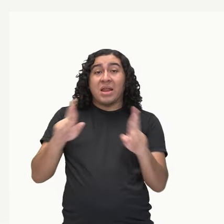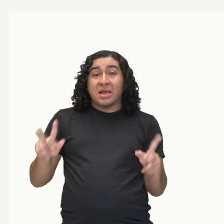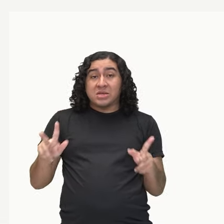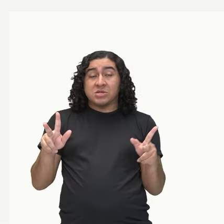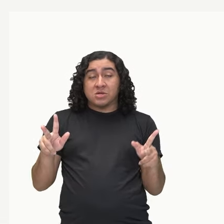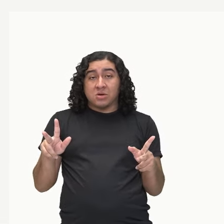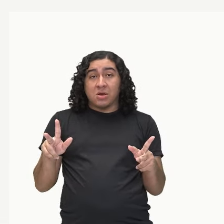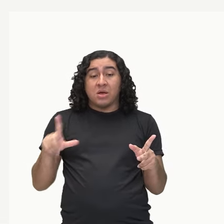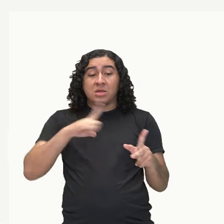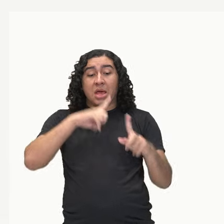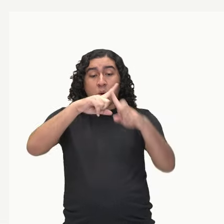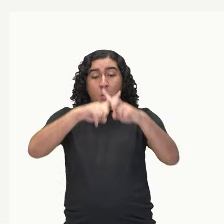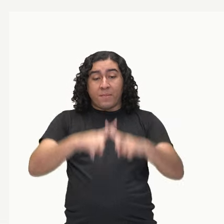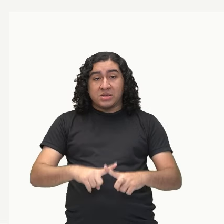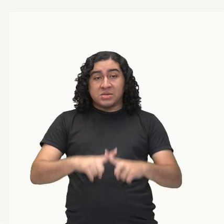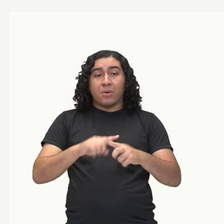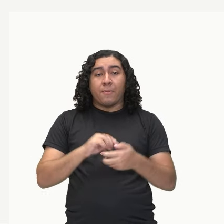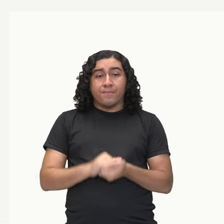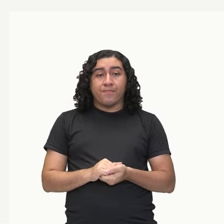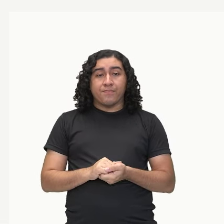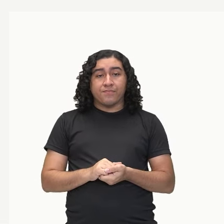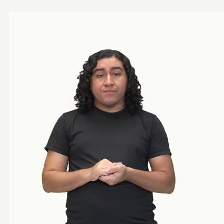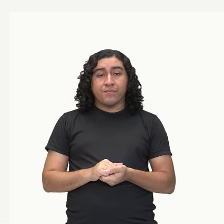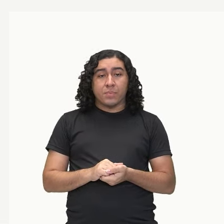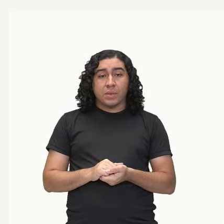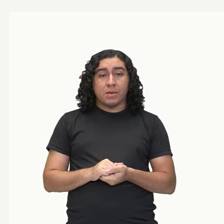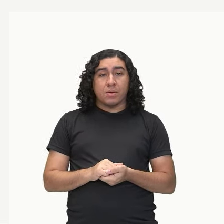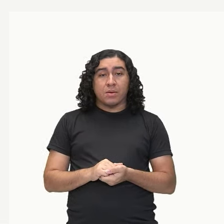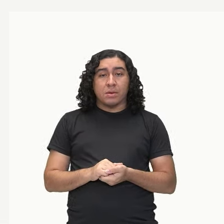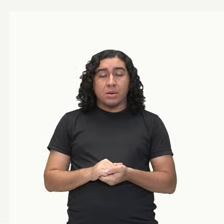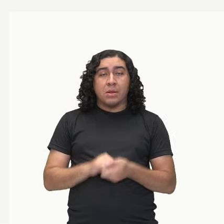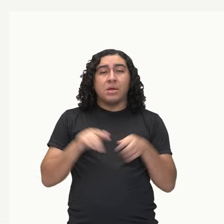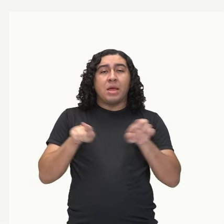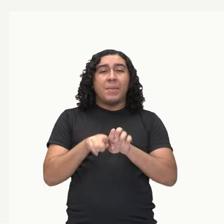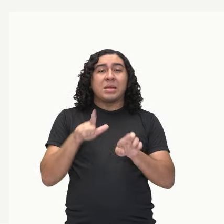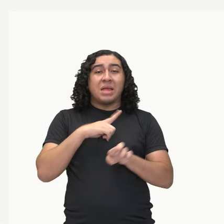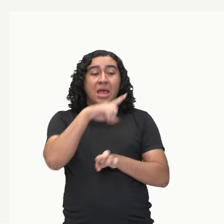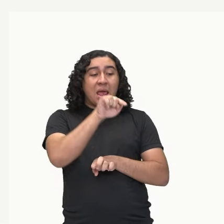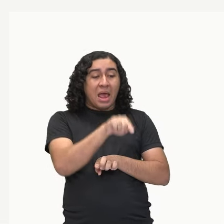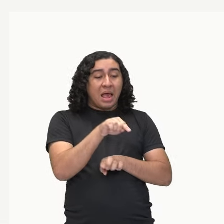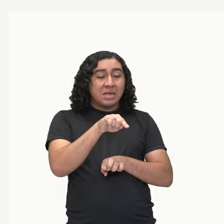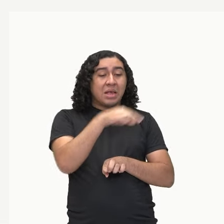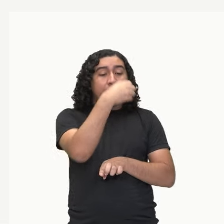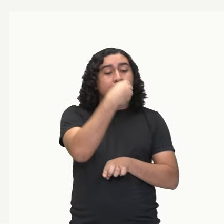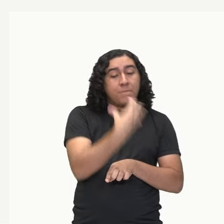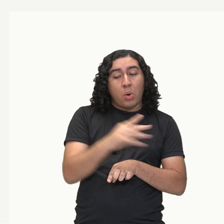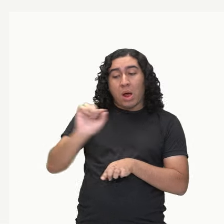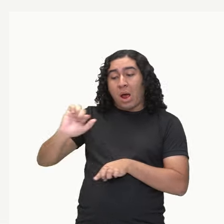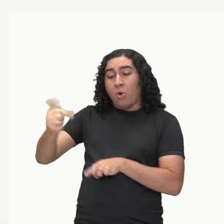quando a gente fala de competição, gente está falando ali de espécies, onde uma vai se beneficiar e a outra não.